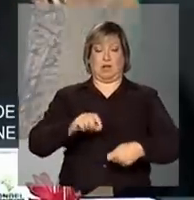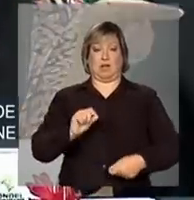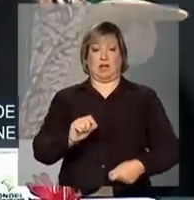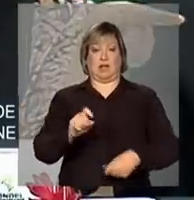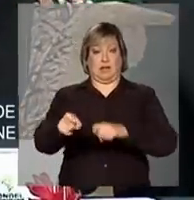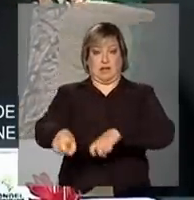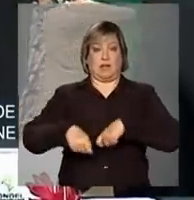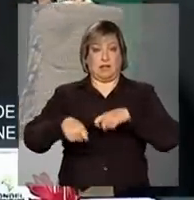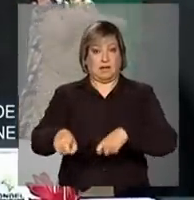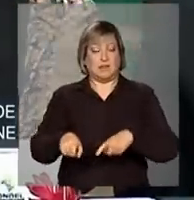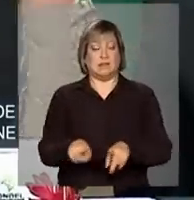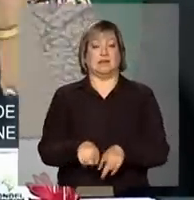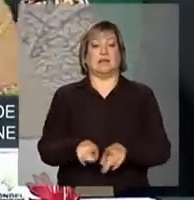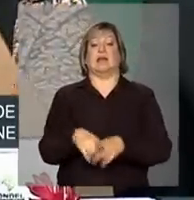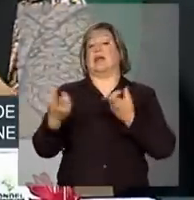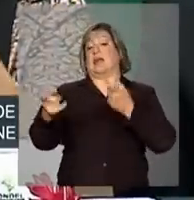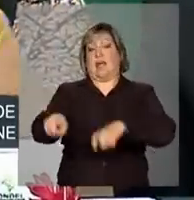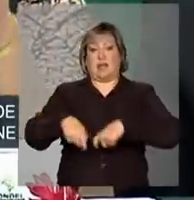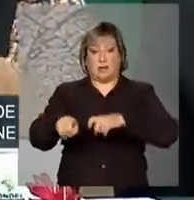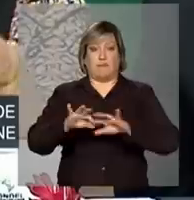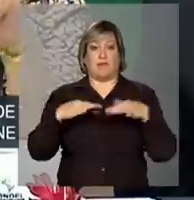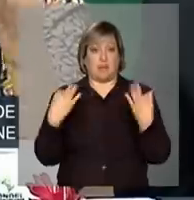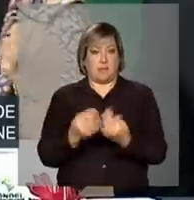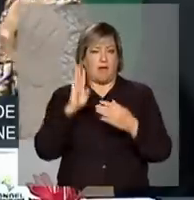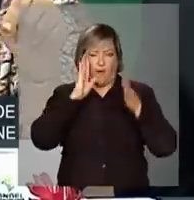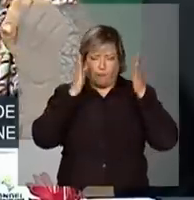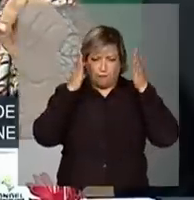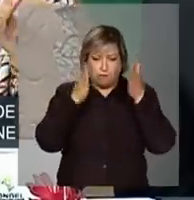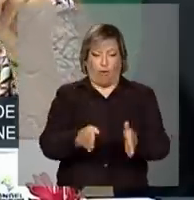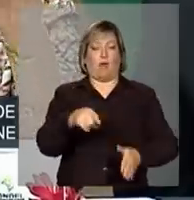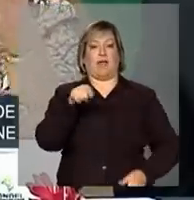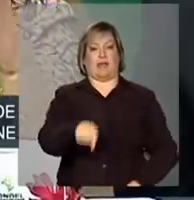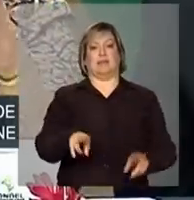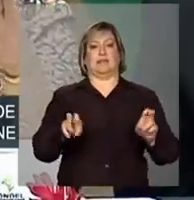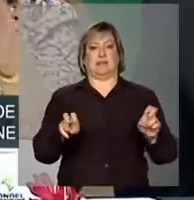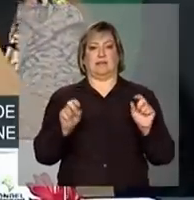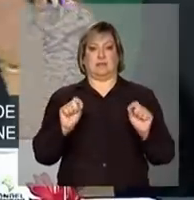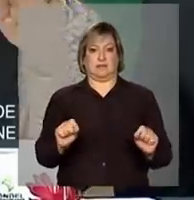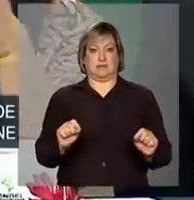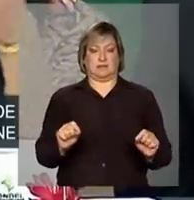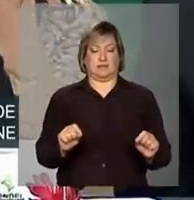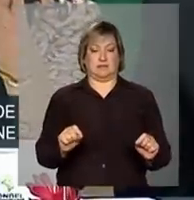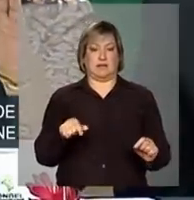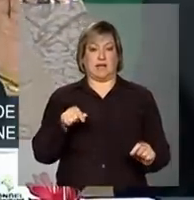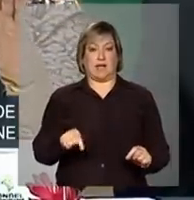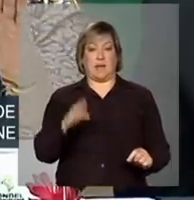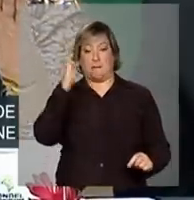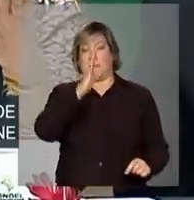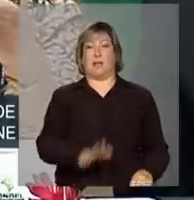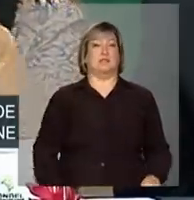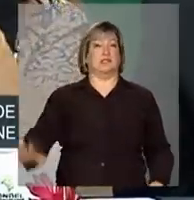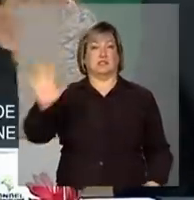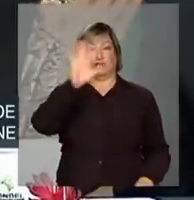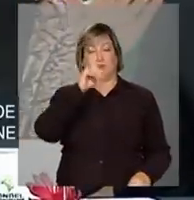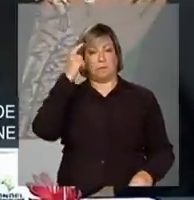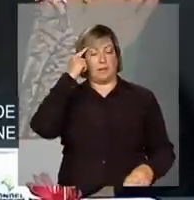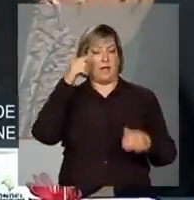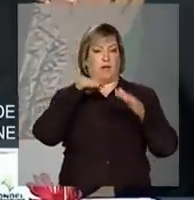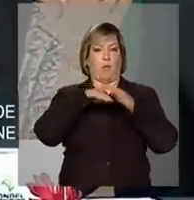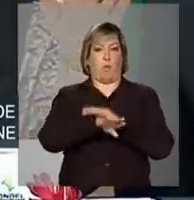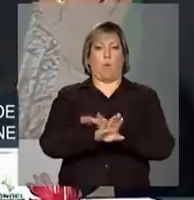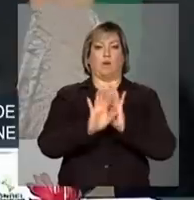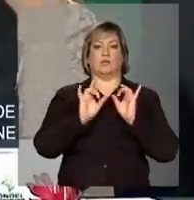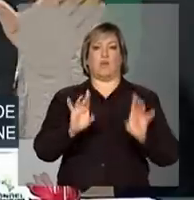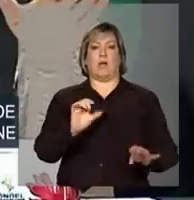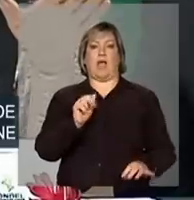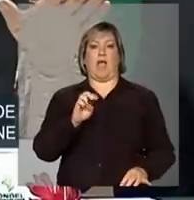agronegócio e da agricultura familiar, foque nessa questão. Vai focar no Brasil inteiro em armazenagem. Vai focar no Brasil